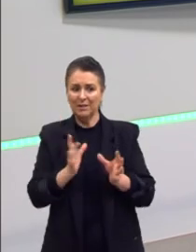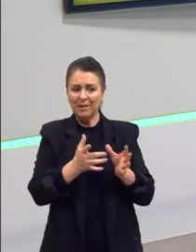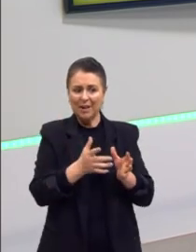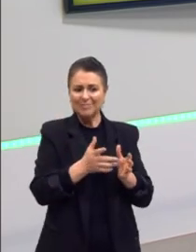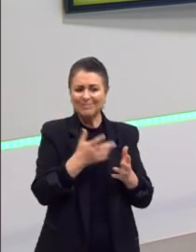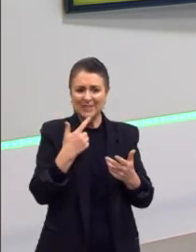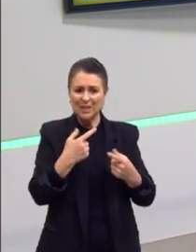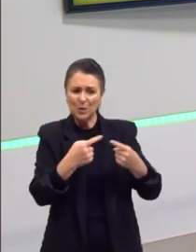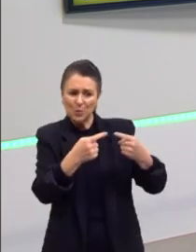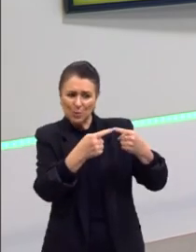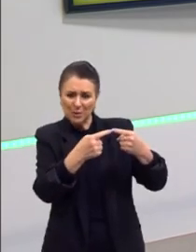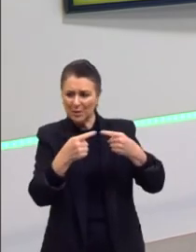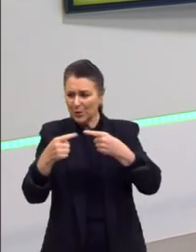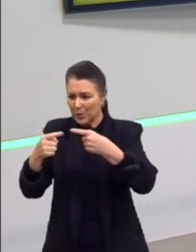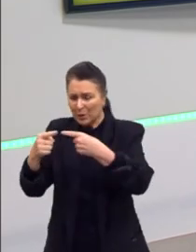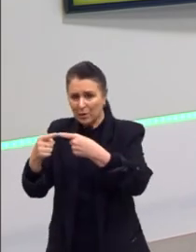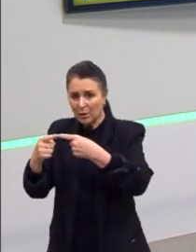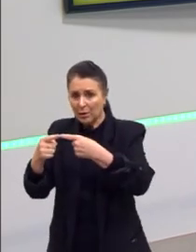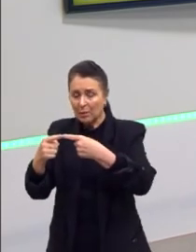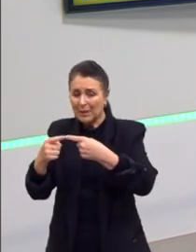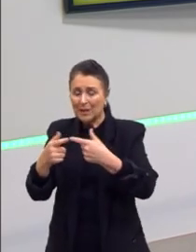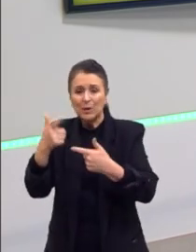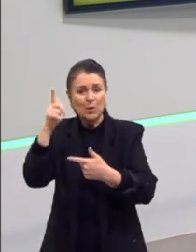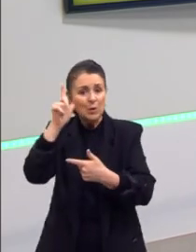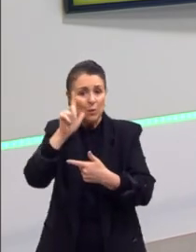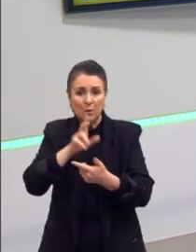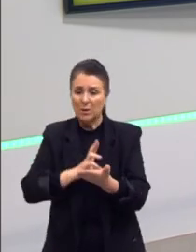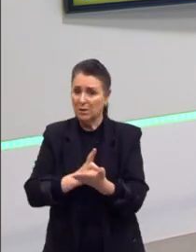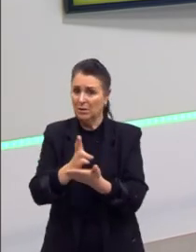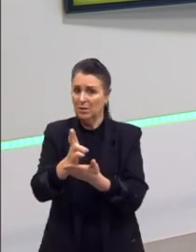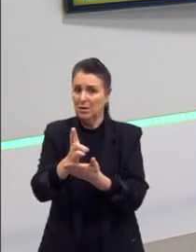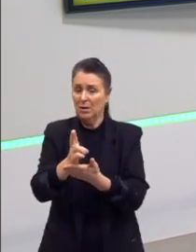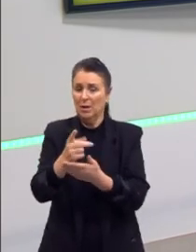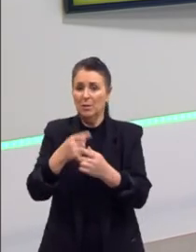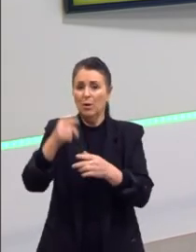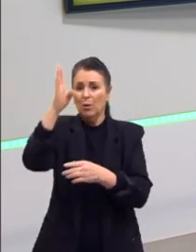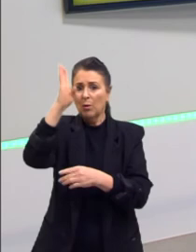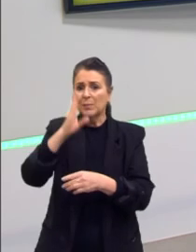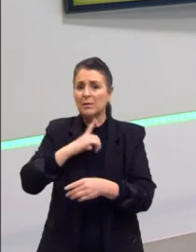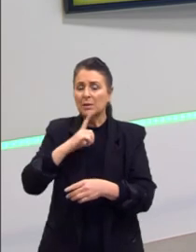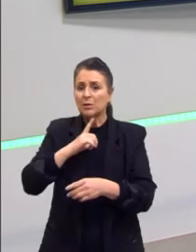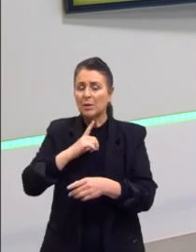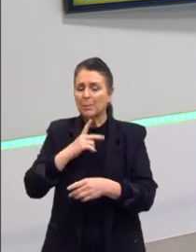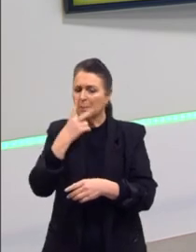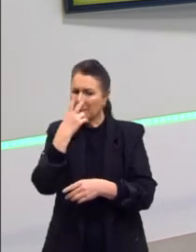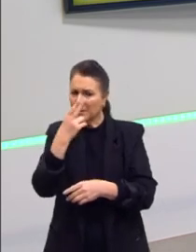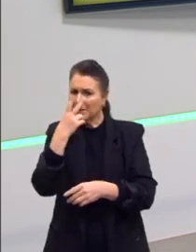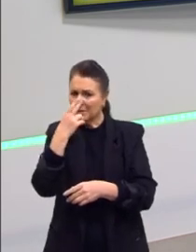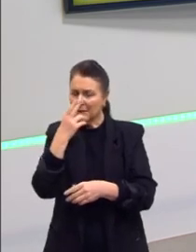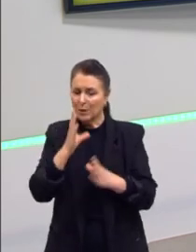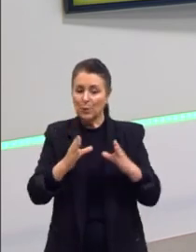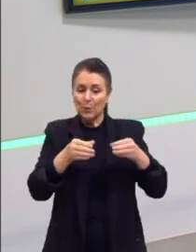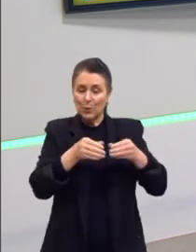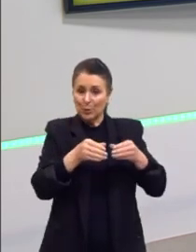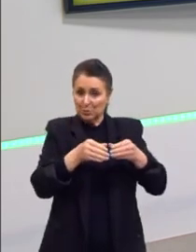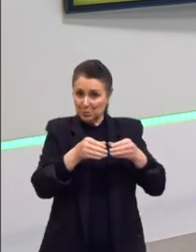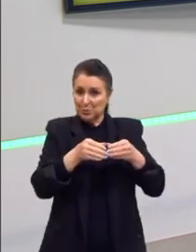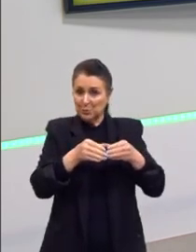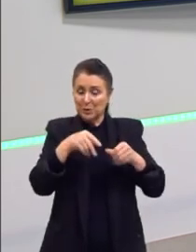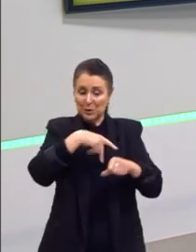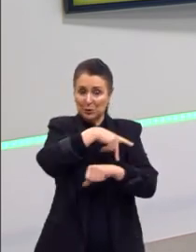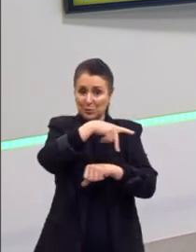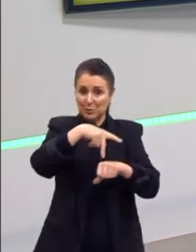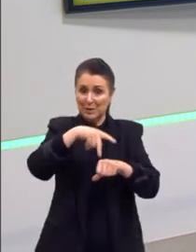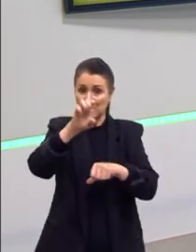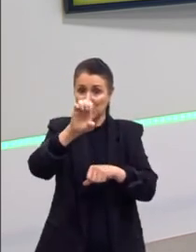num certo momento da guerra, isso fica insustentável. Mas o Brasil, ele tinha muita semelhança com os partidos, com os países